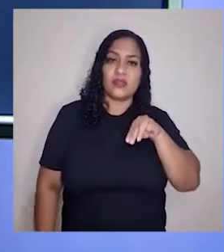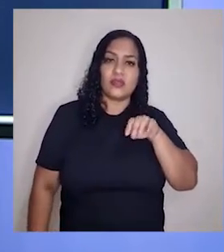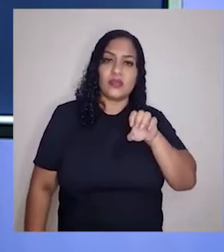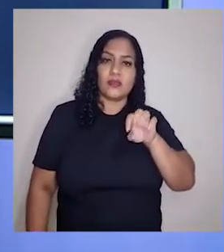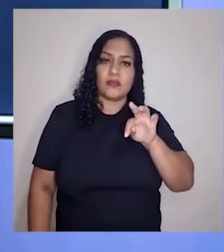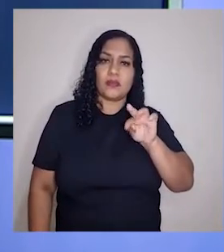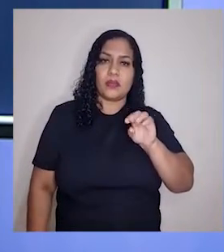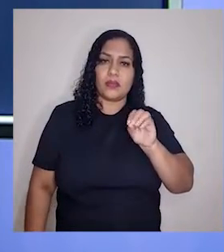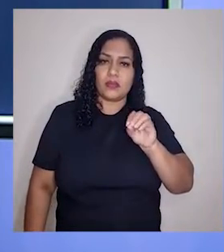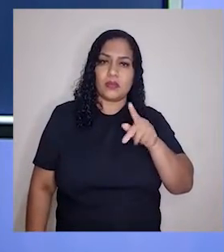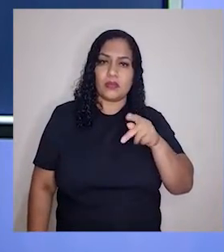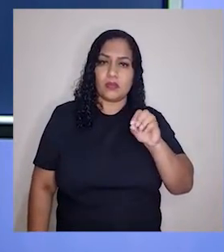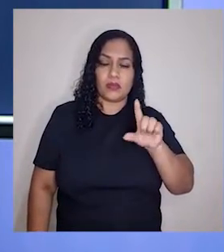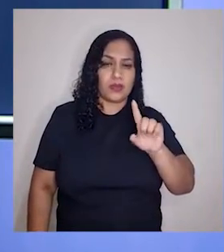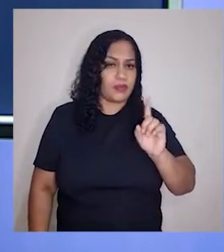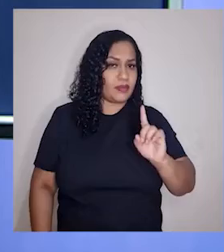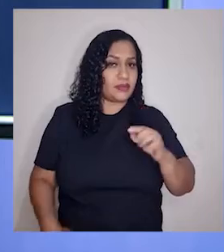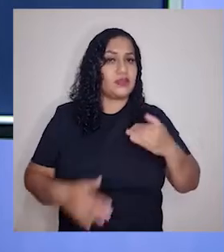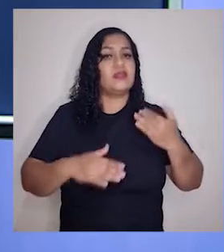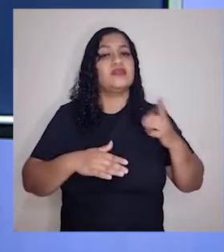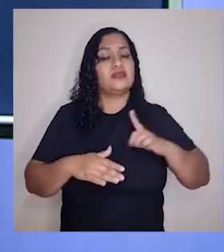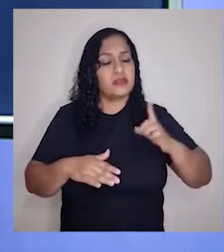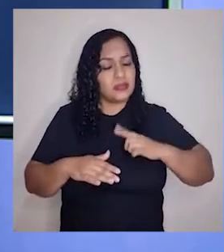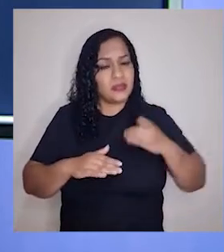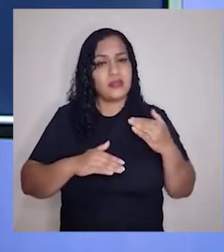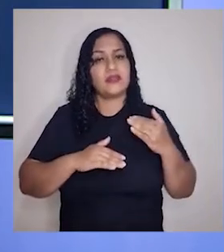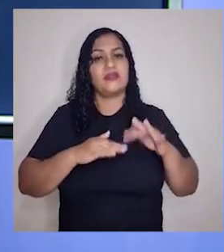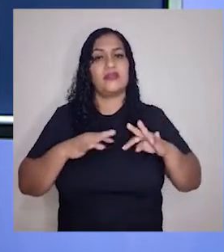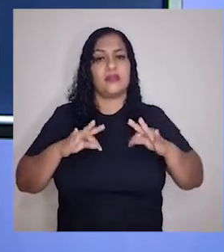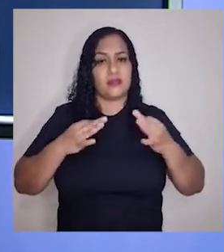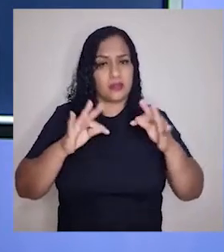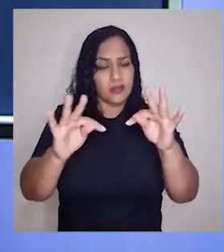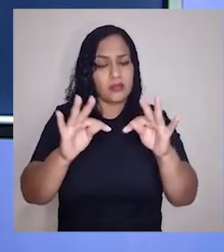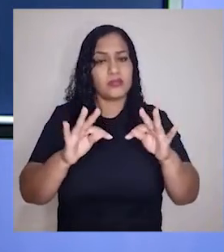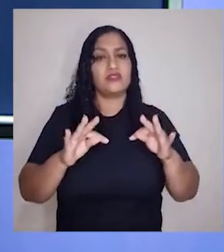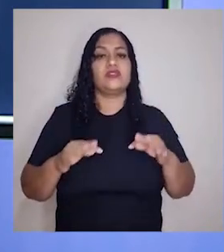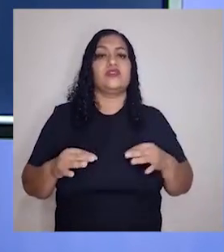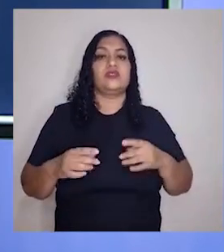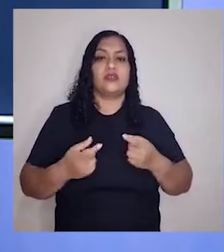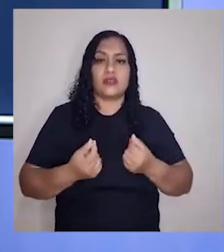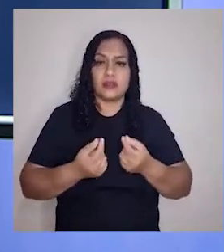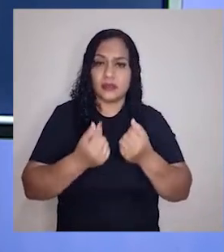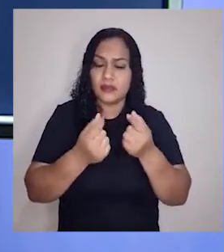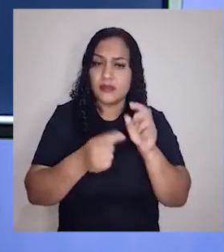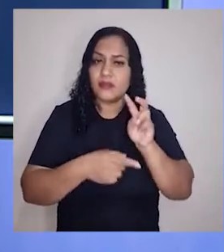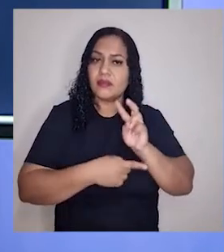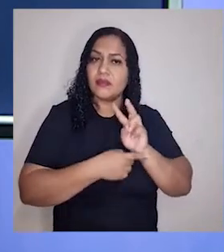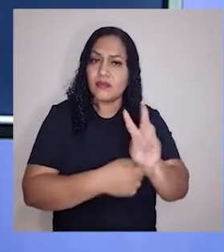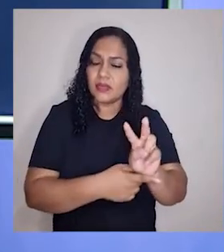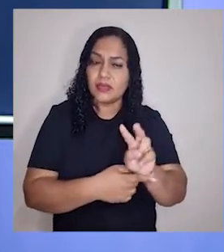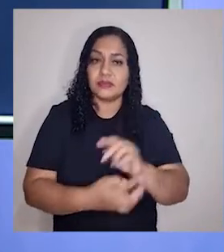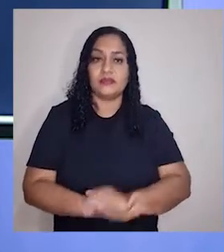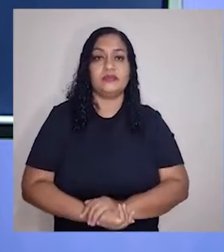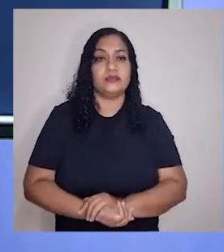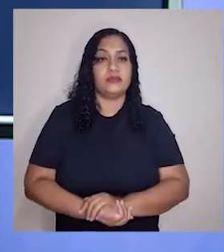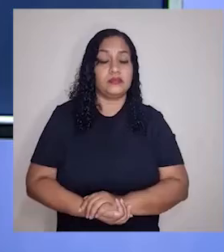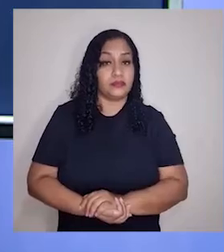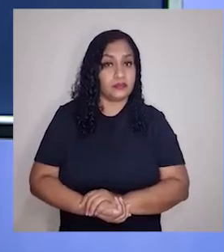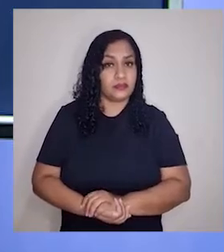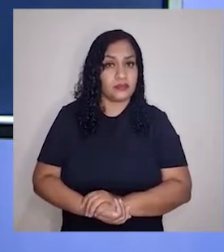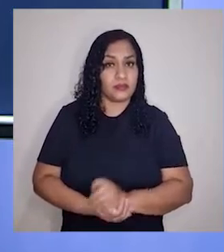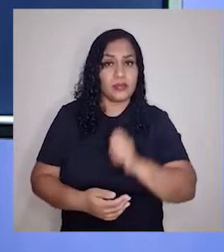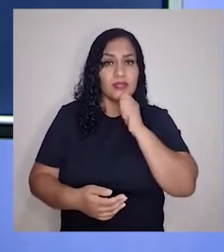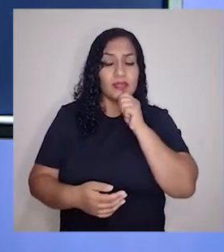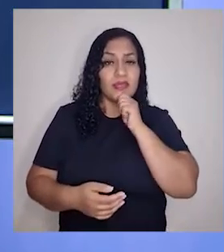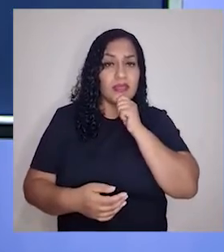metrópoles, não. Aqui já tem tecnologia, empréstimo, capital, etc. Então, continuamos ainda